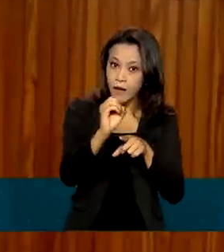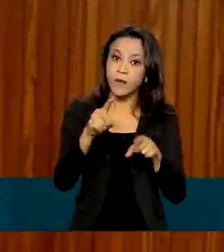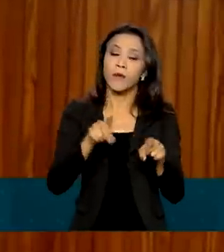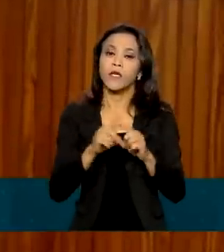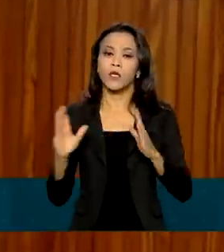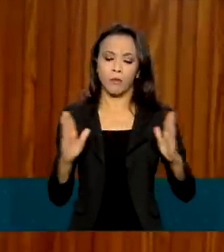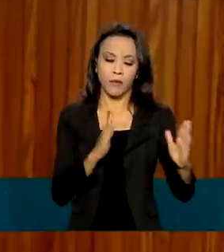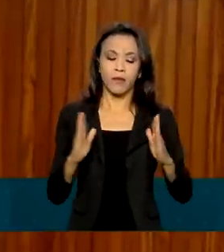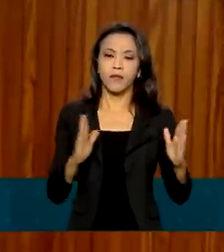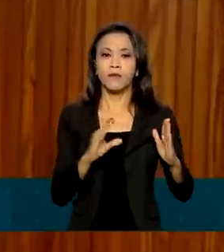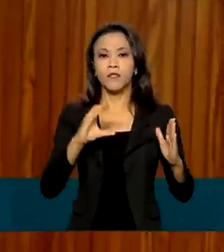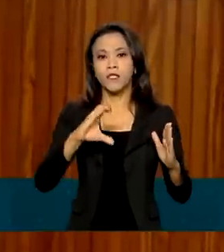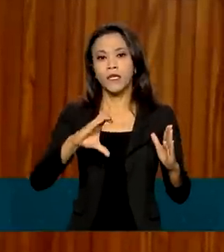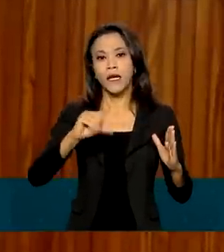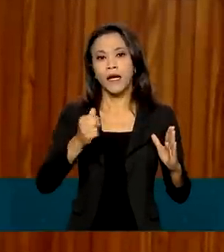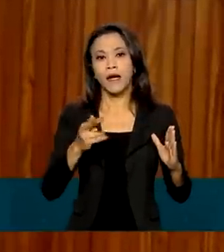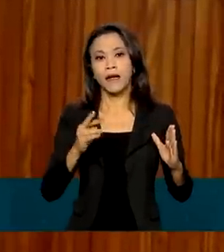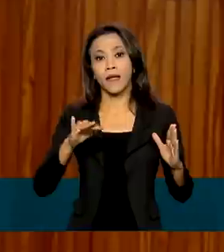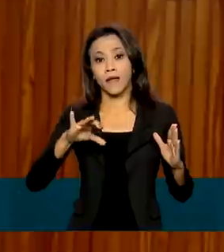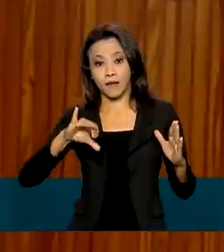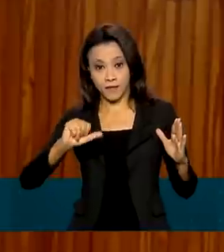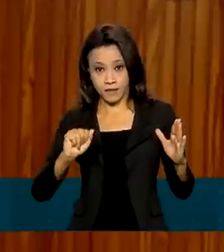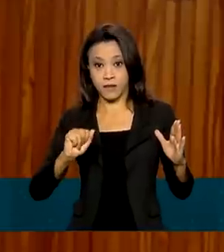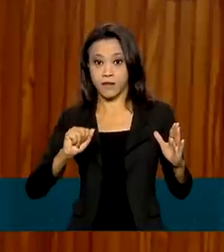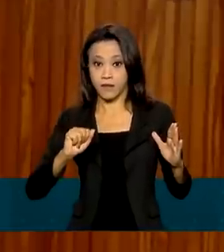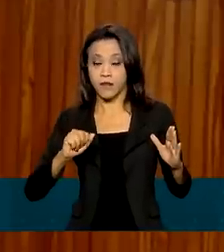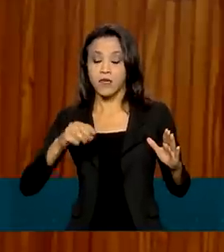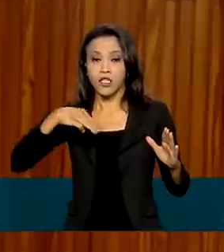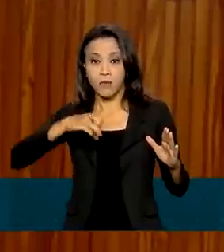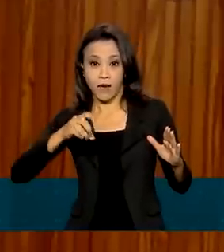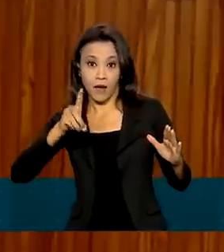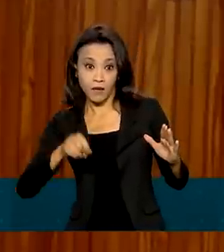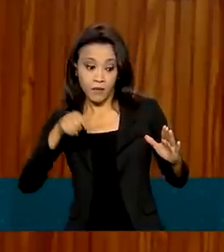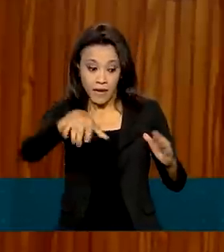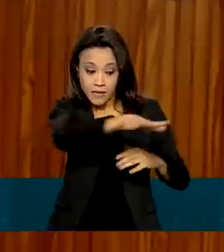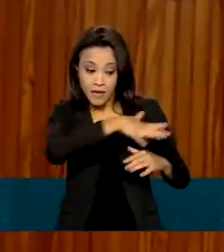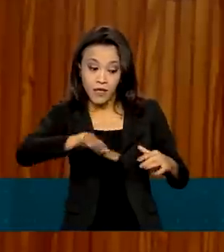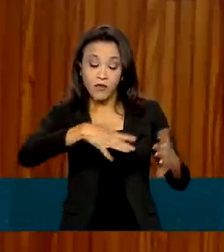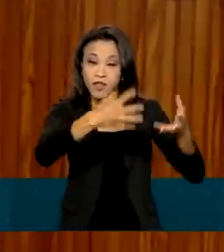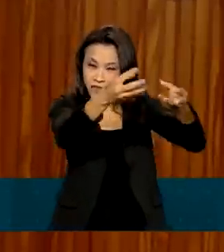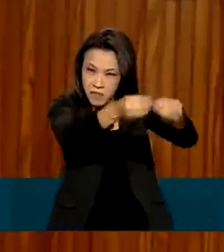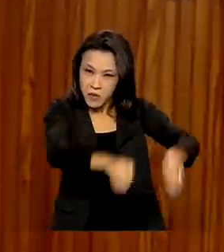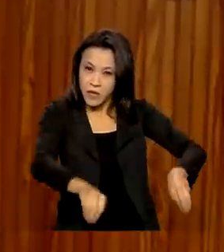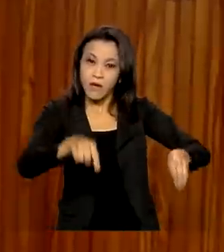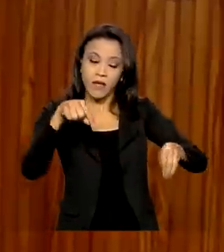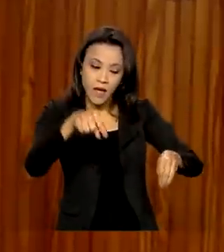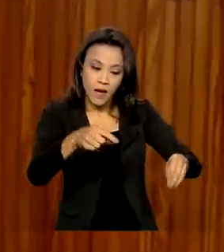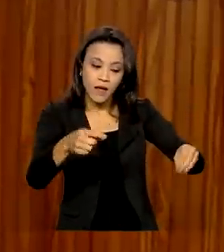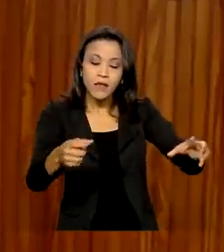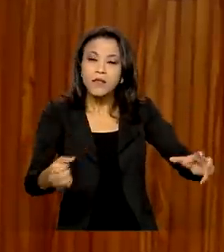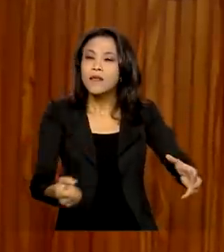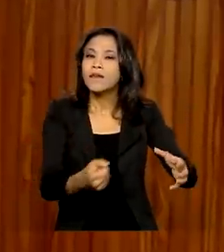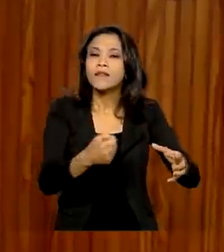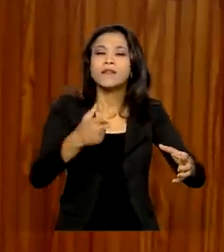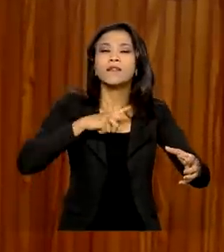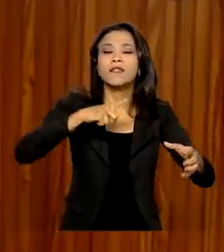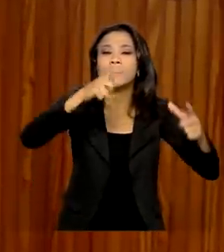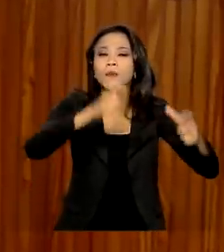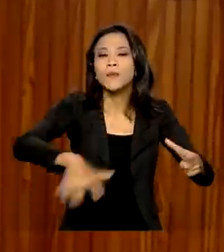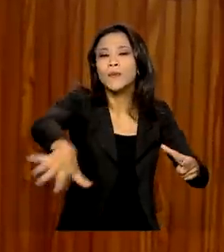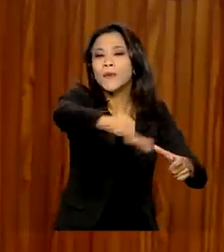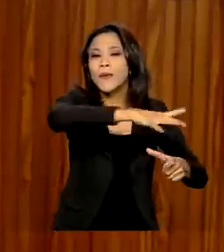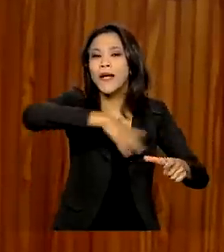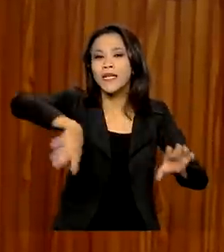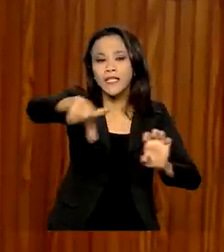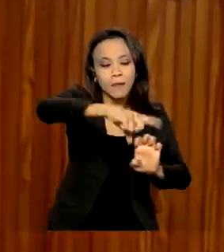carência muito maior do que o mercado, nós faremos com que essa região que foi atingida se transforme na região mais empreendedora de